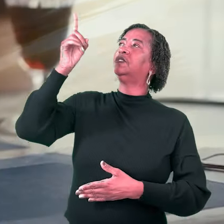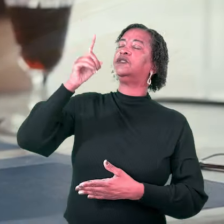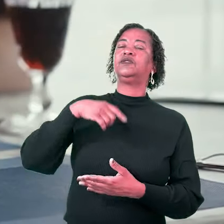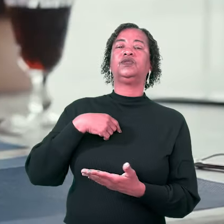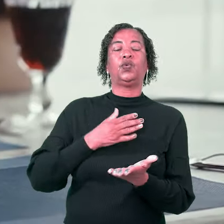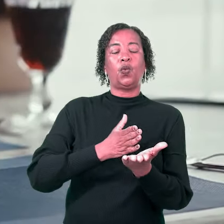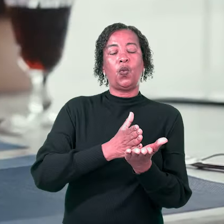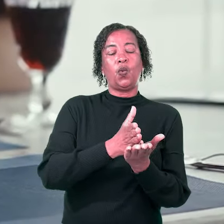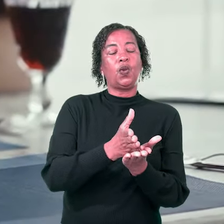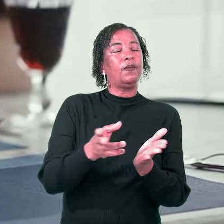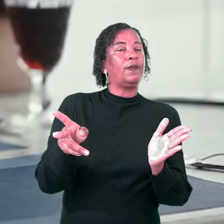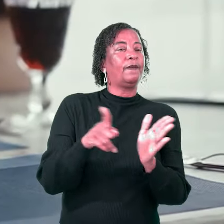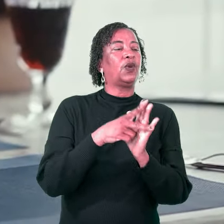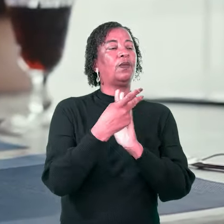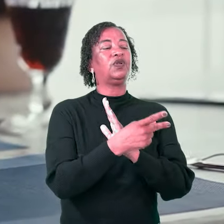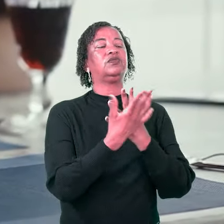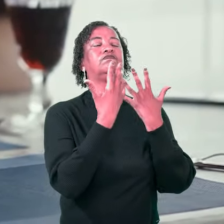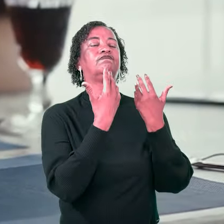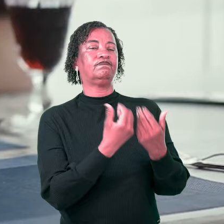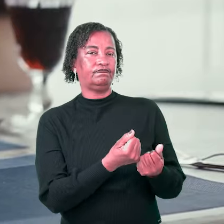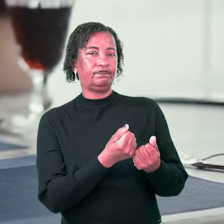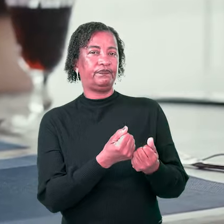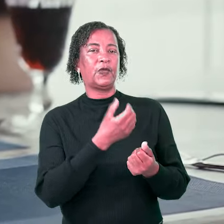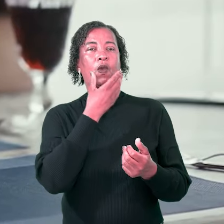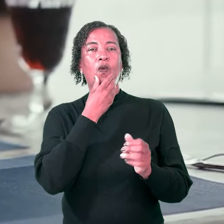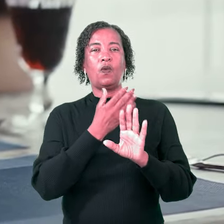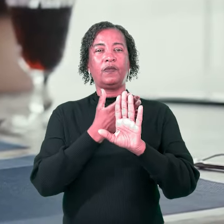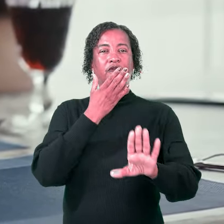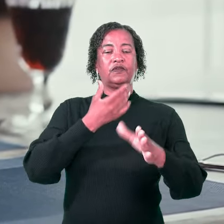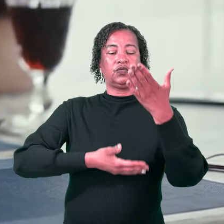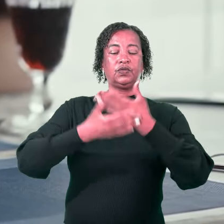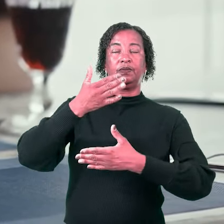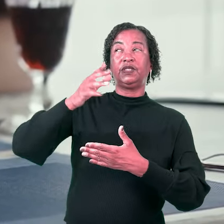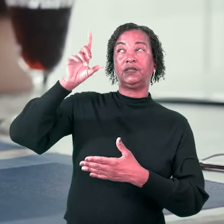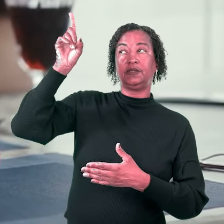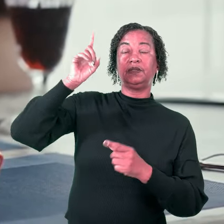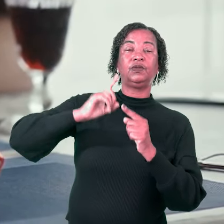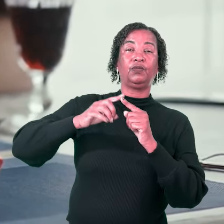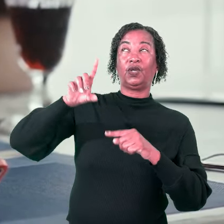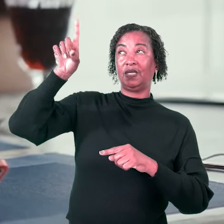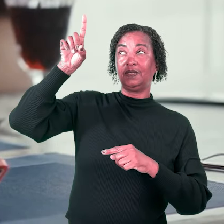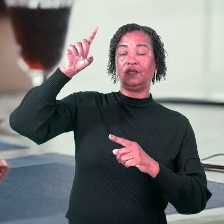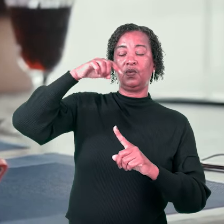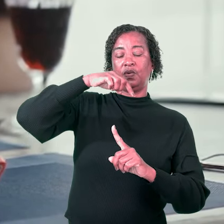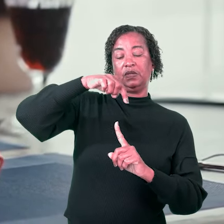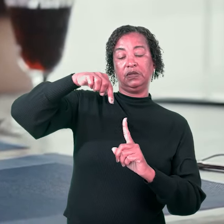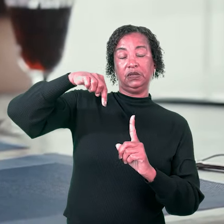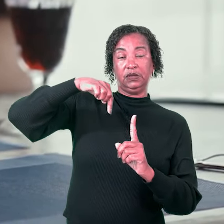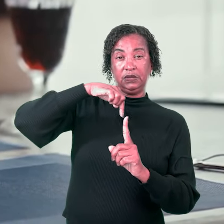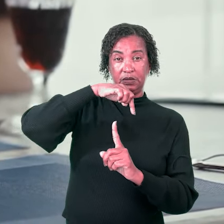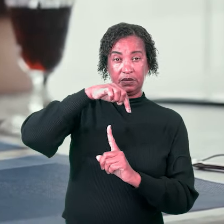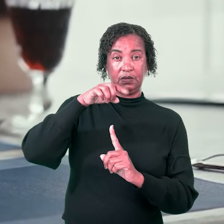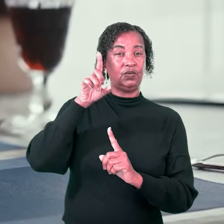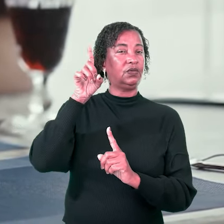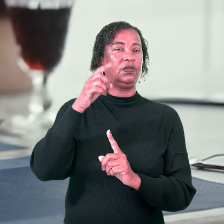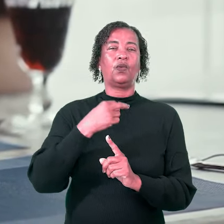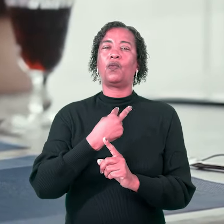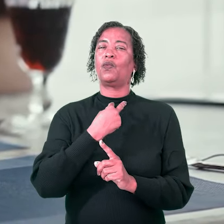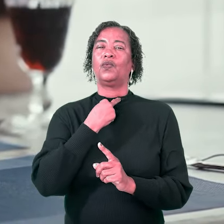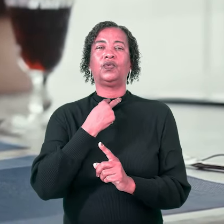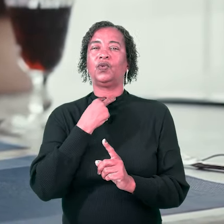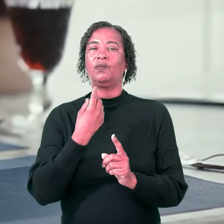caminho, a sua maneira. O homem afastou-se de Deus, porque Deus é santo. Deus não pode